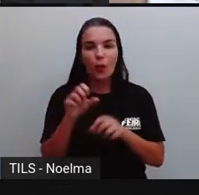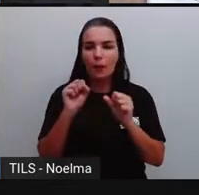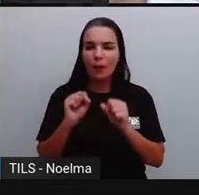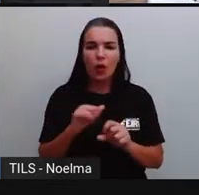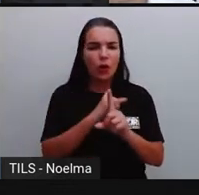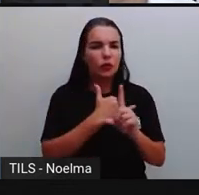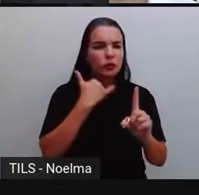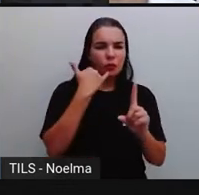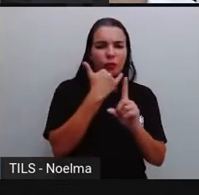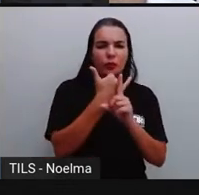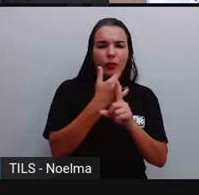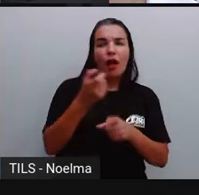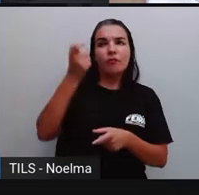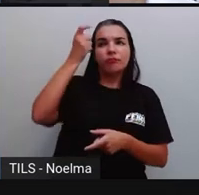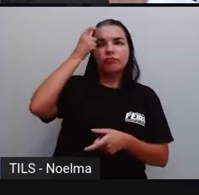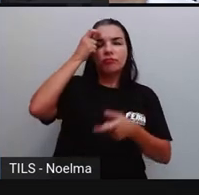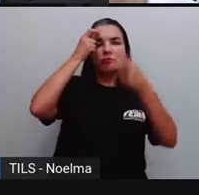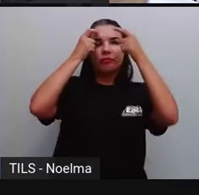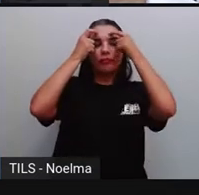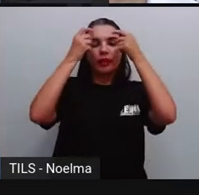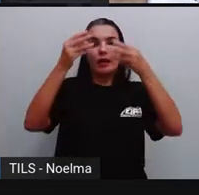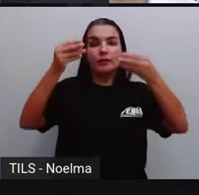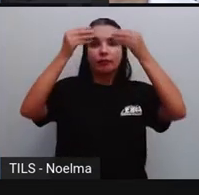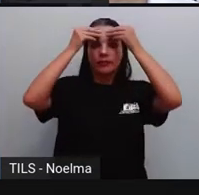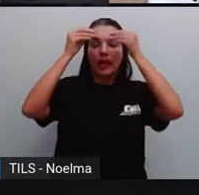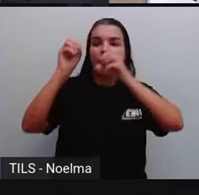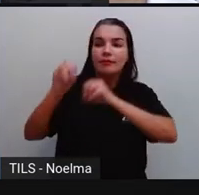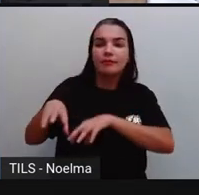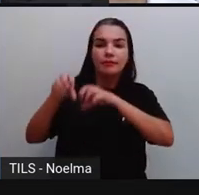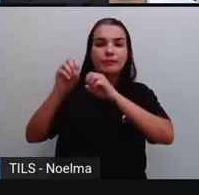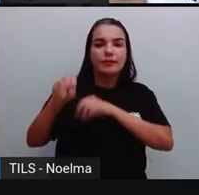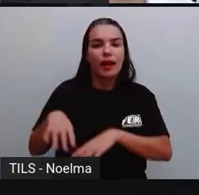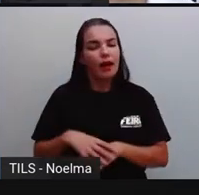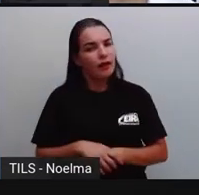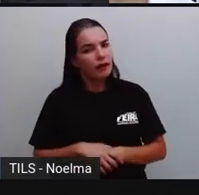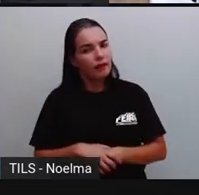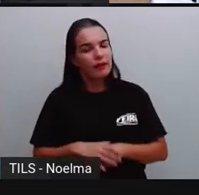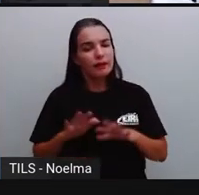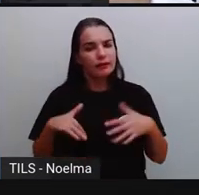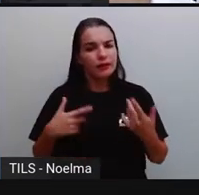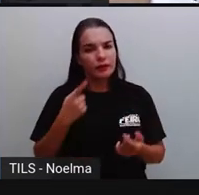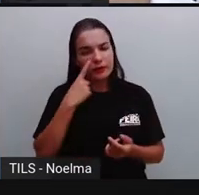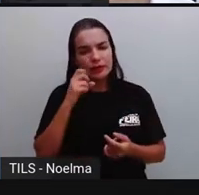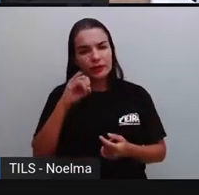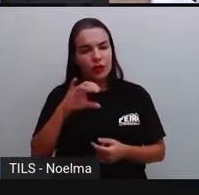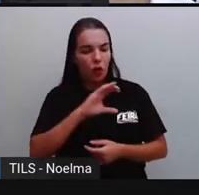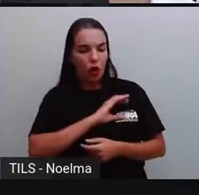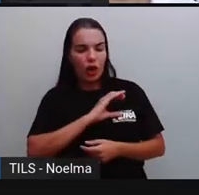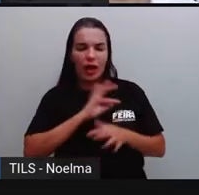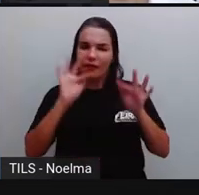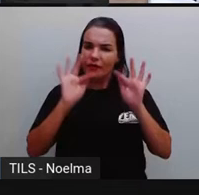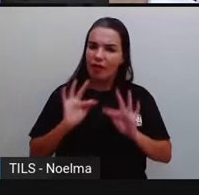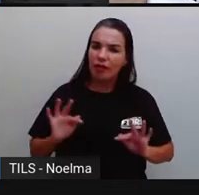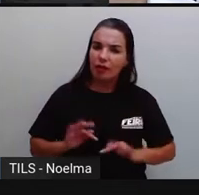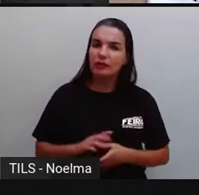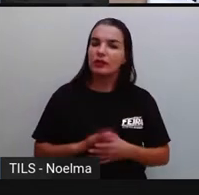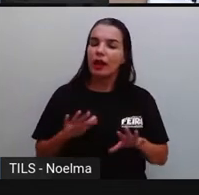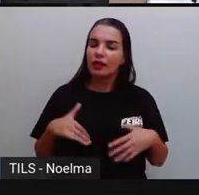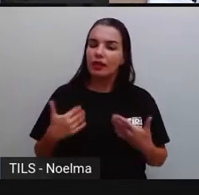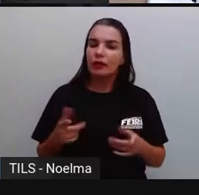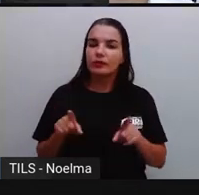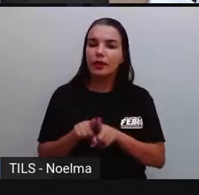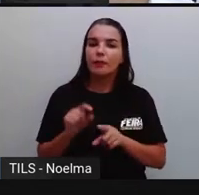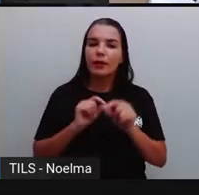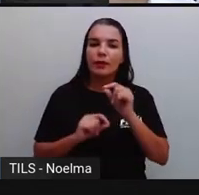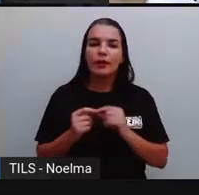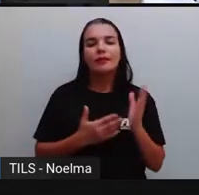conscientizar, né, falar. Será que o colega está feliz com essa situação que ele está passando? E criar também,